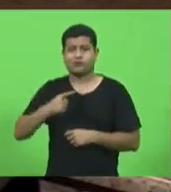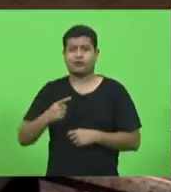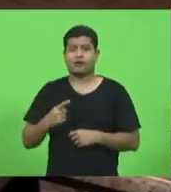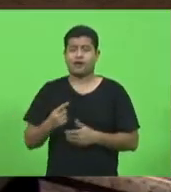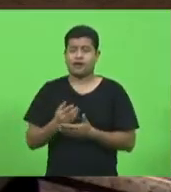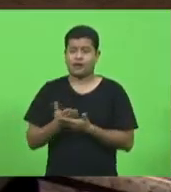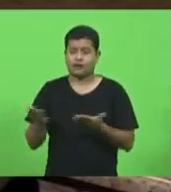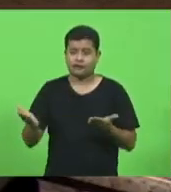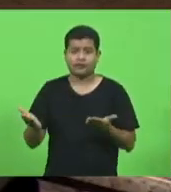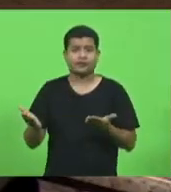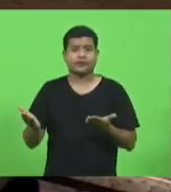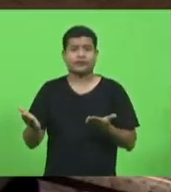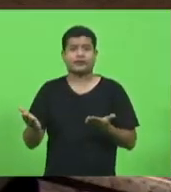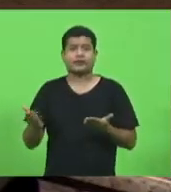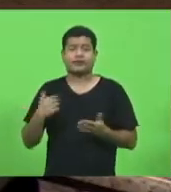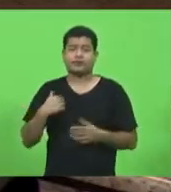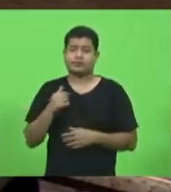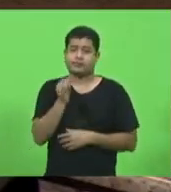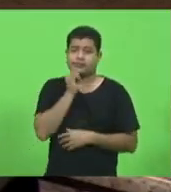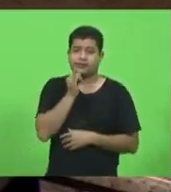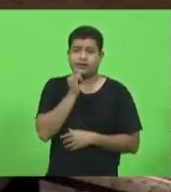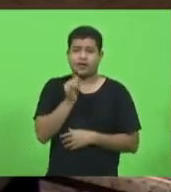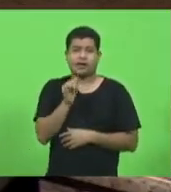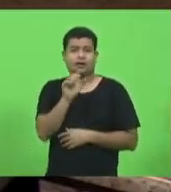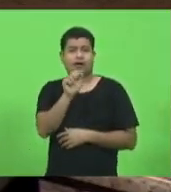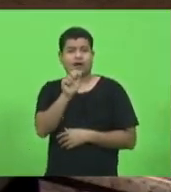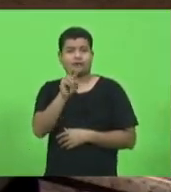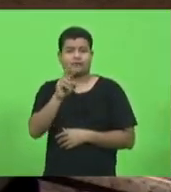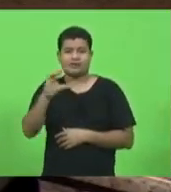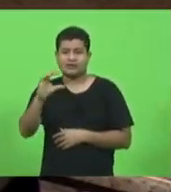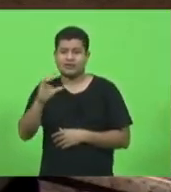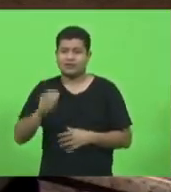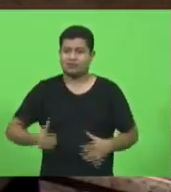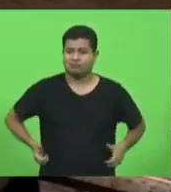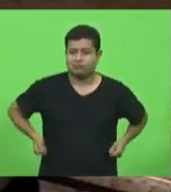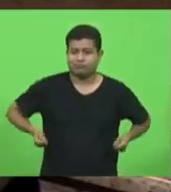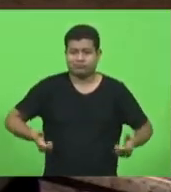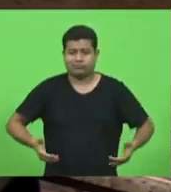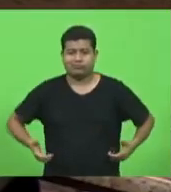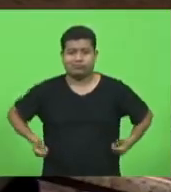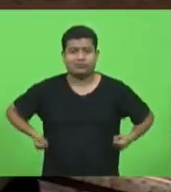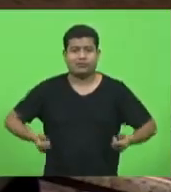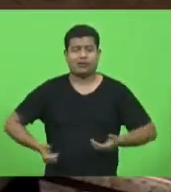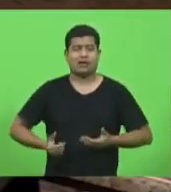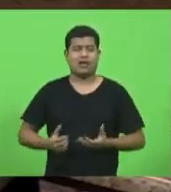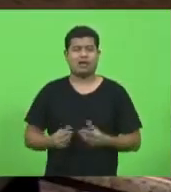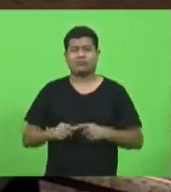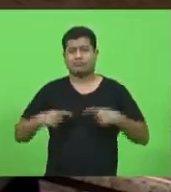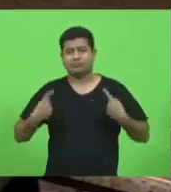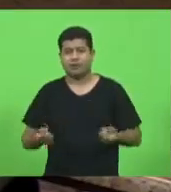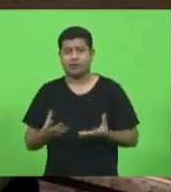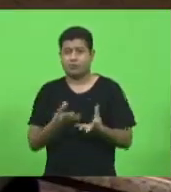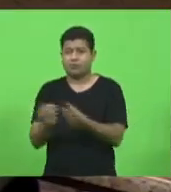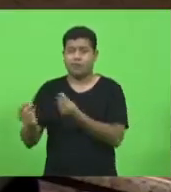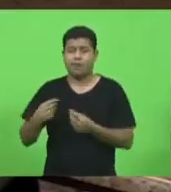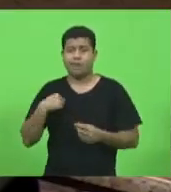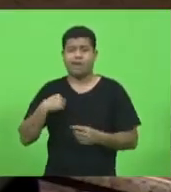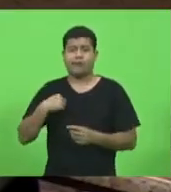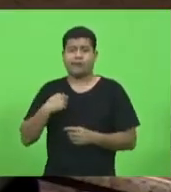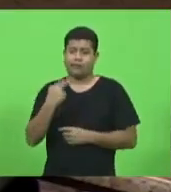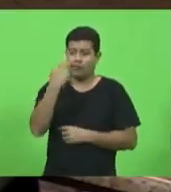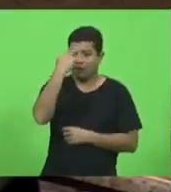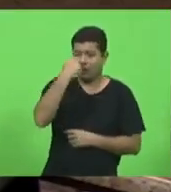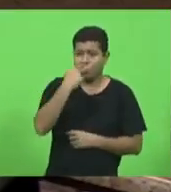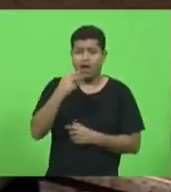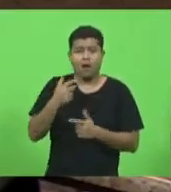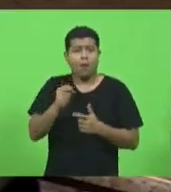pessoas que tiveram AVC, cadeirantes, enfim, muitas pessoas que têm problemas de visão, não conseguem ir até